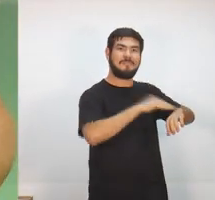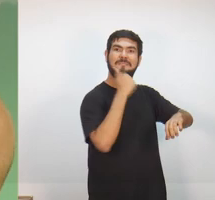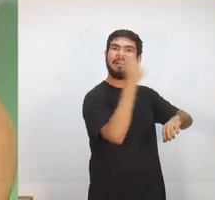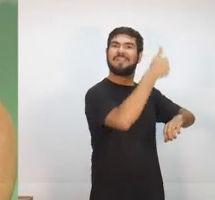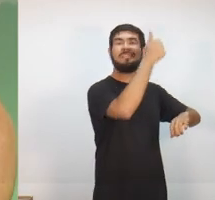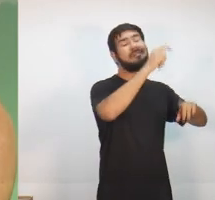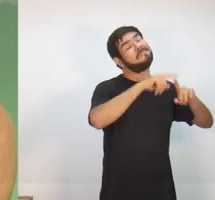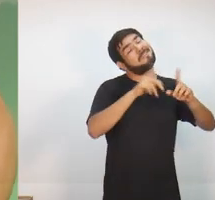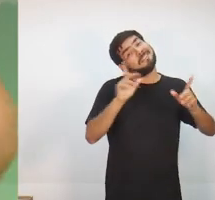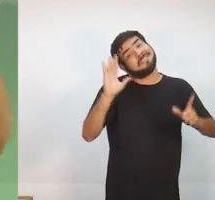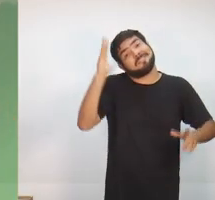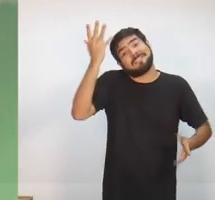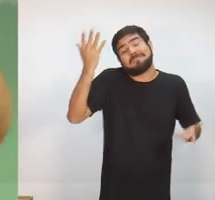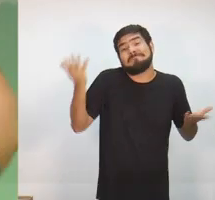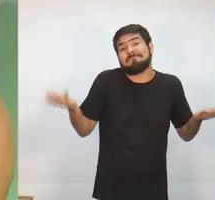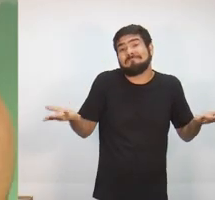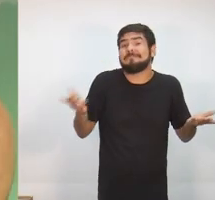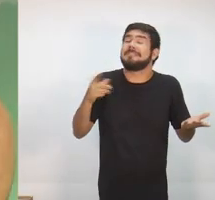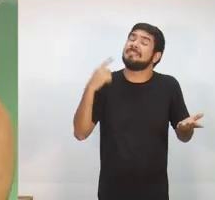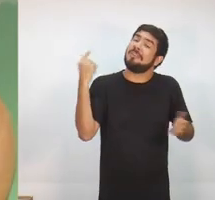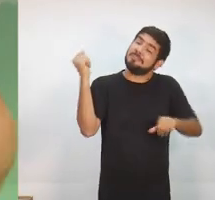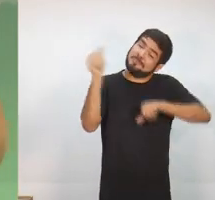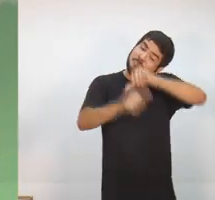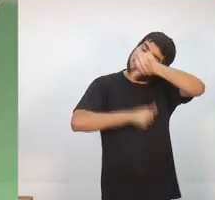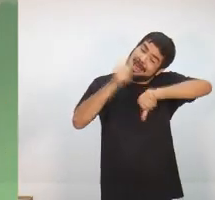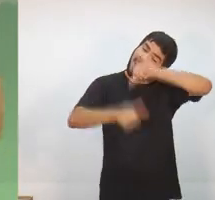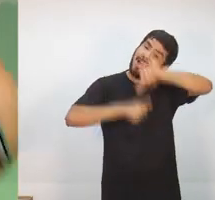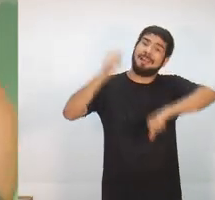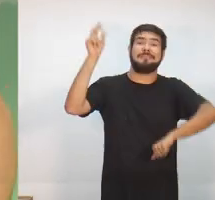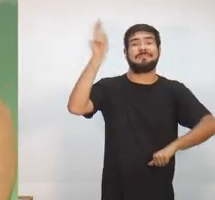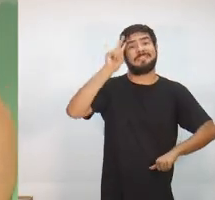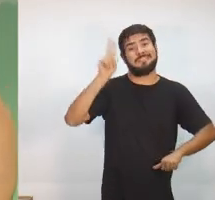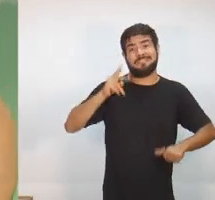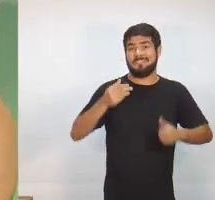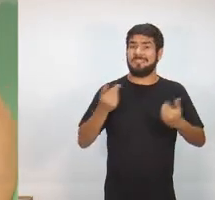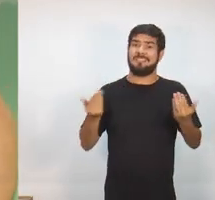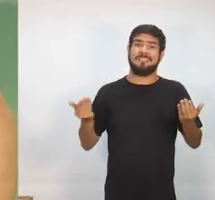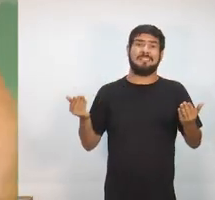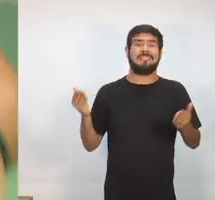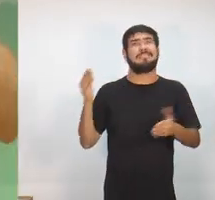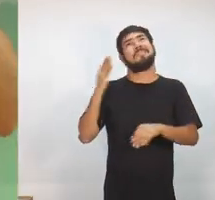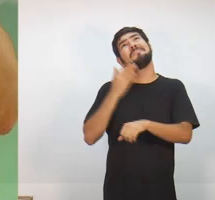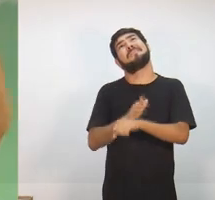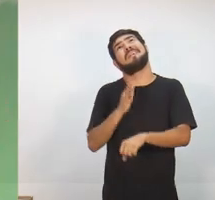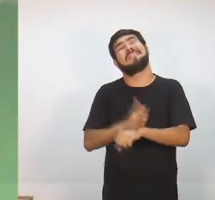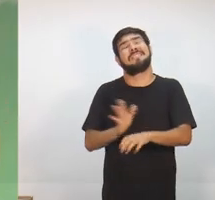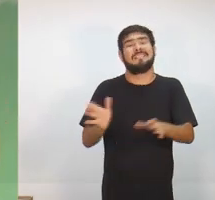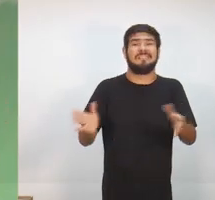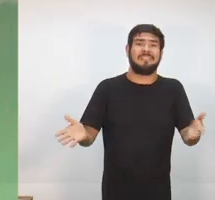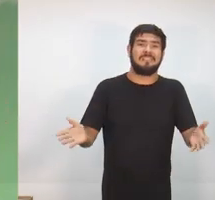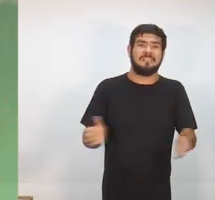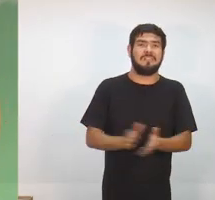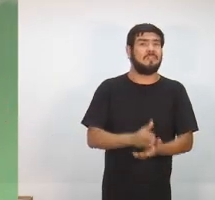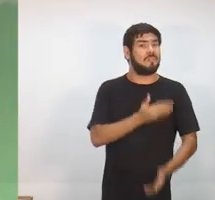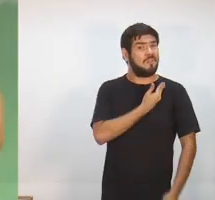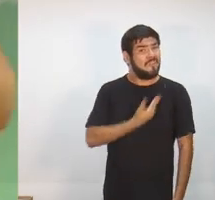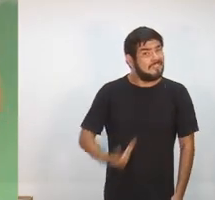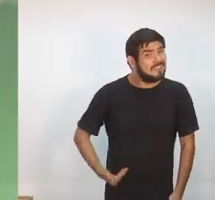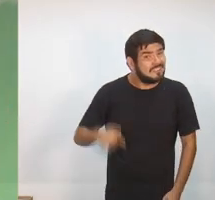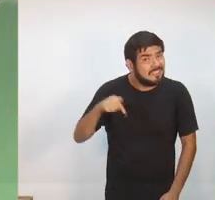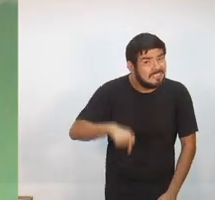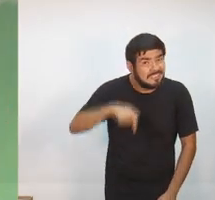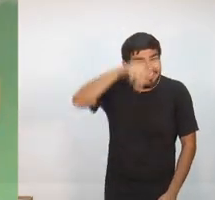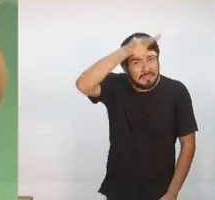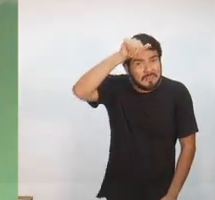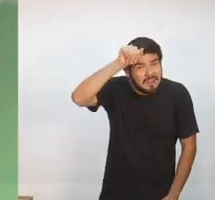amigo, meu irmão. se nós mudarmos, se nós rompermos com essa prática. Os governadores nesse Estado